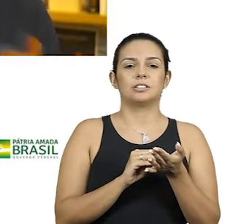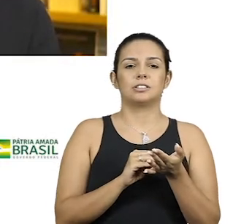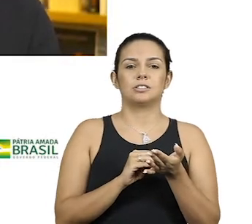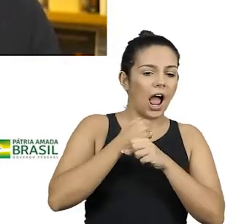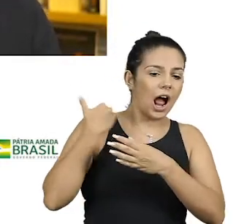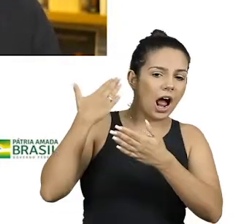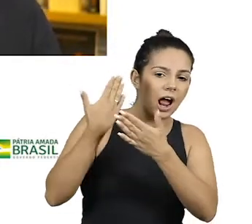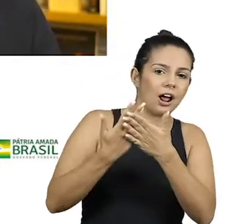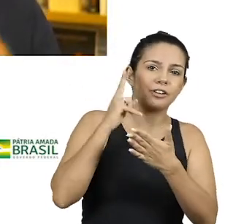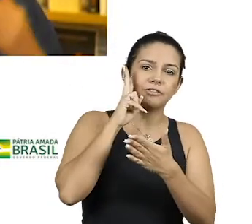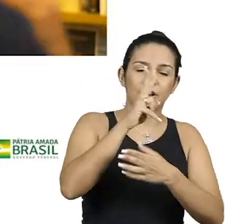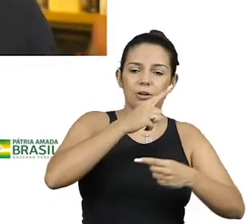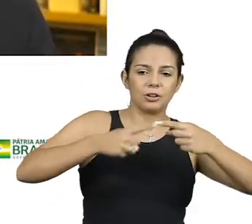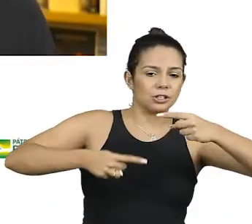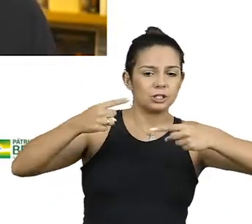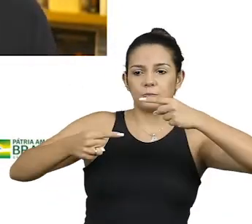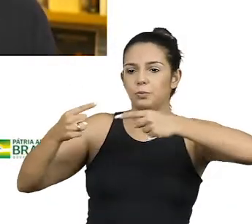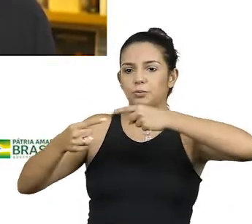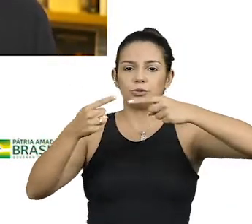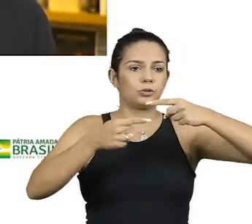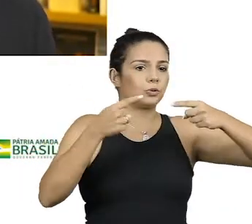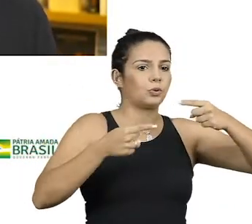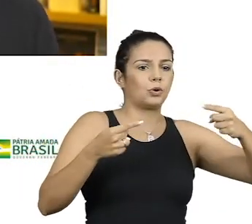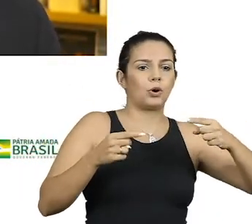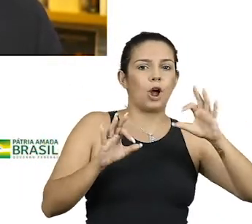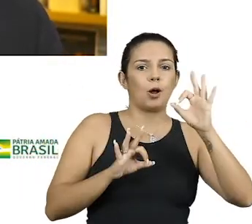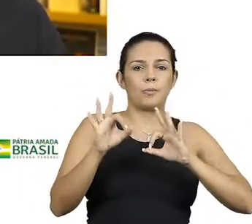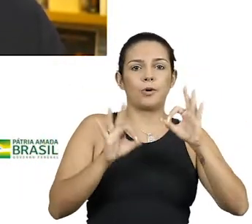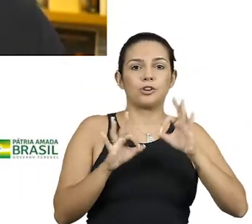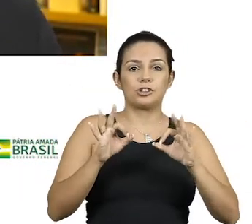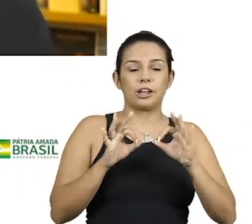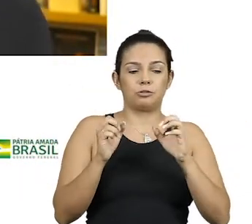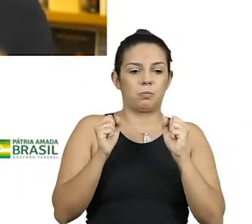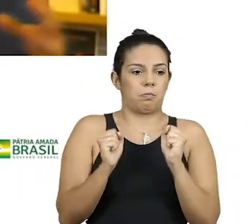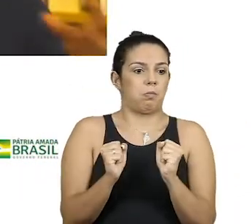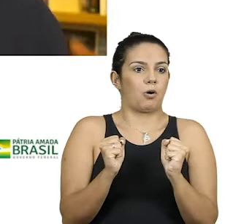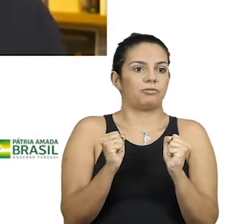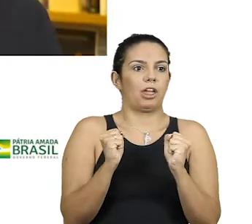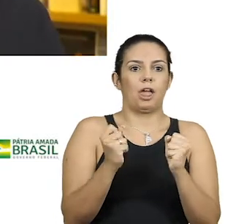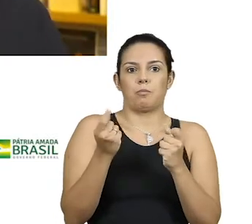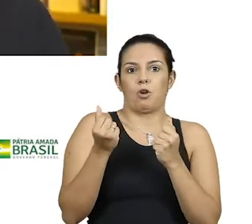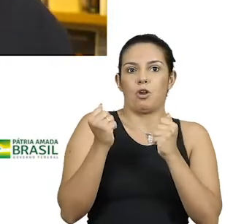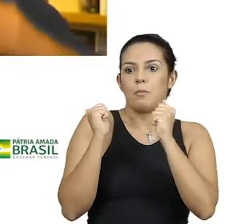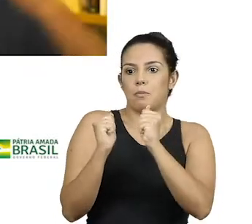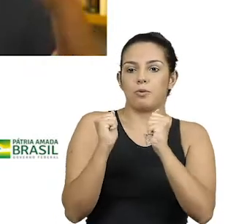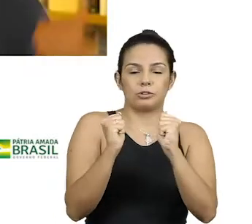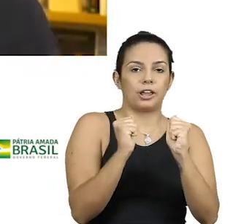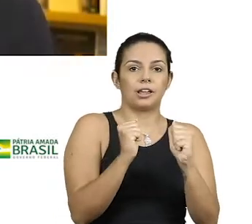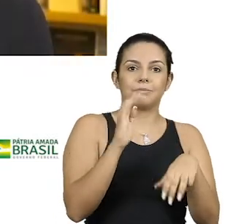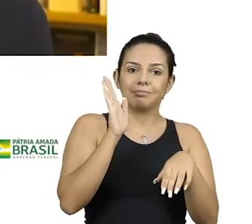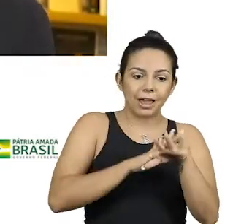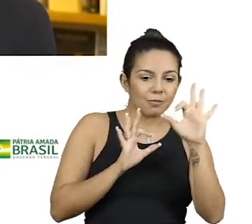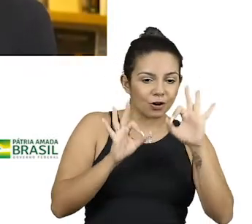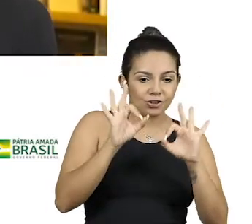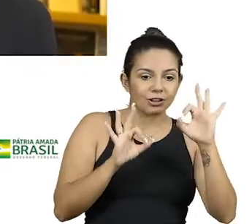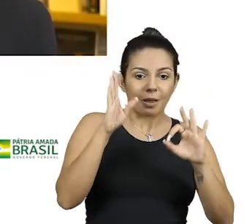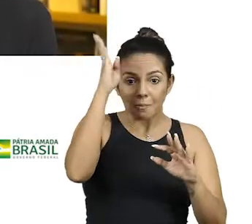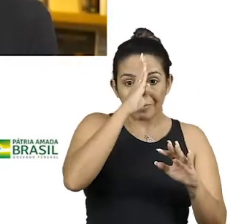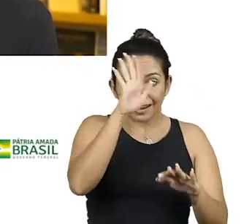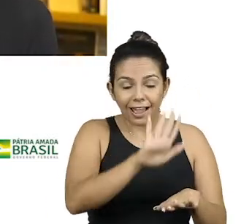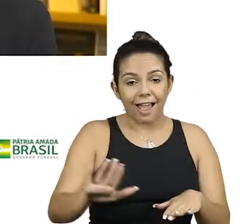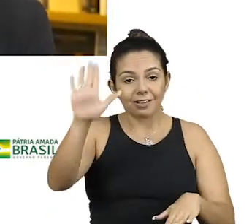vendo disputas por projetos de poder. O projeto nacional é além disso.